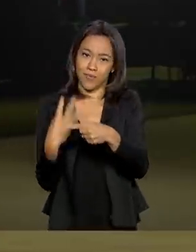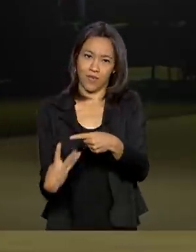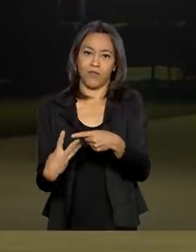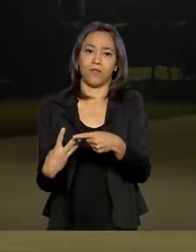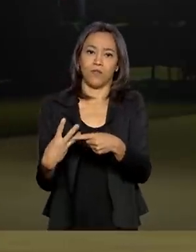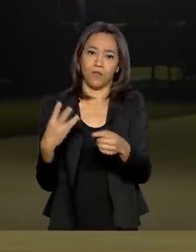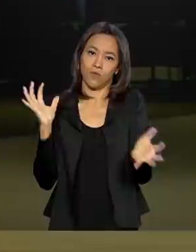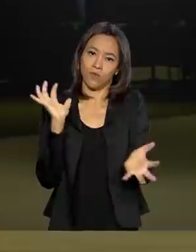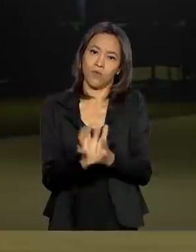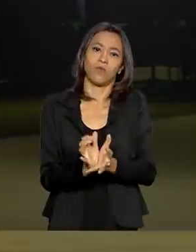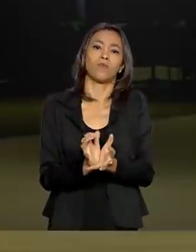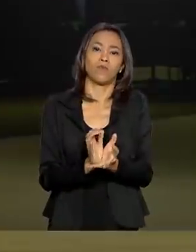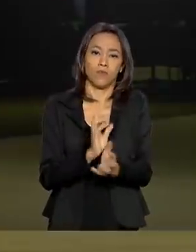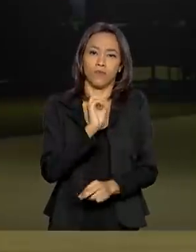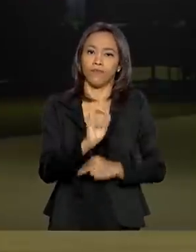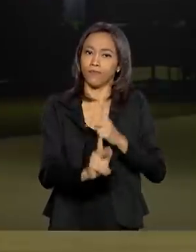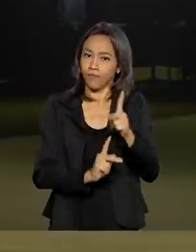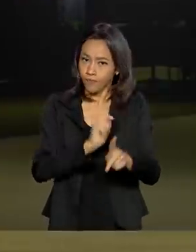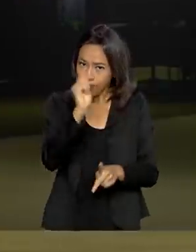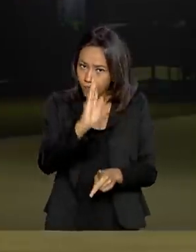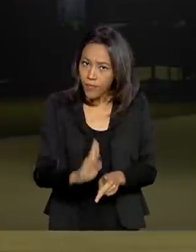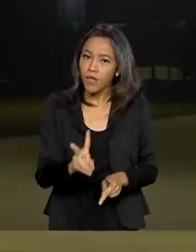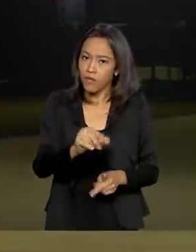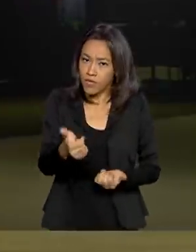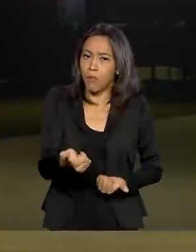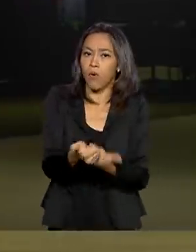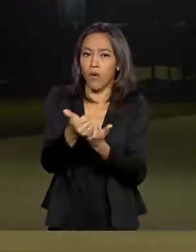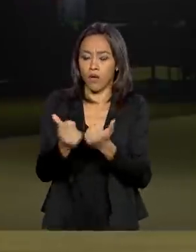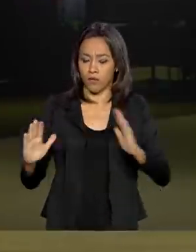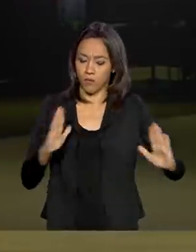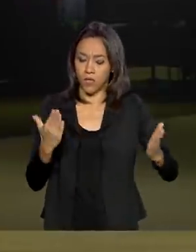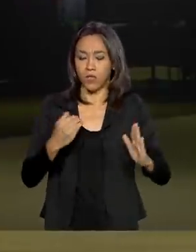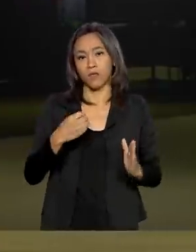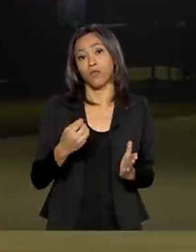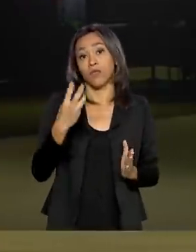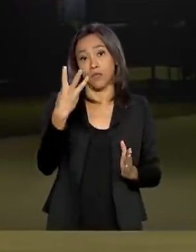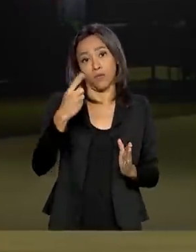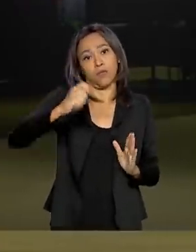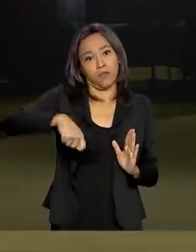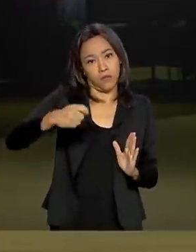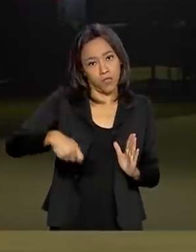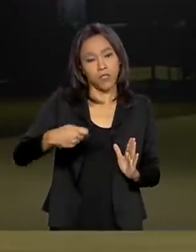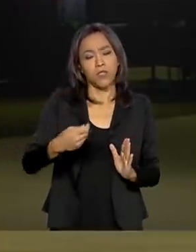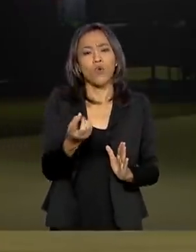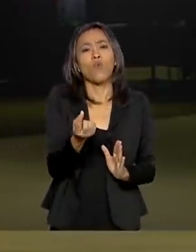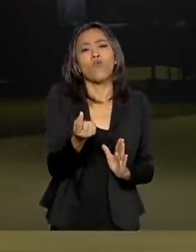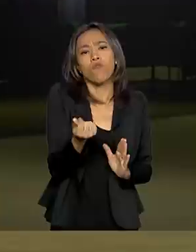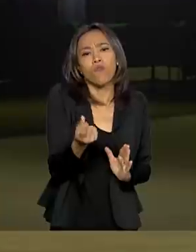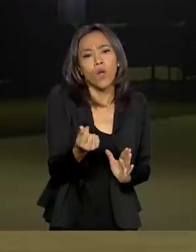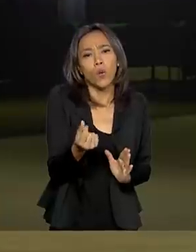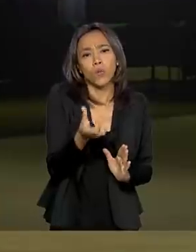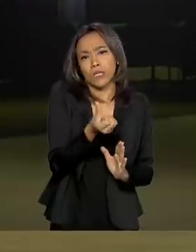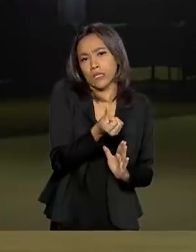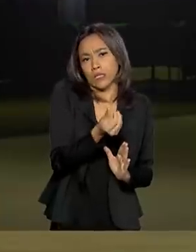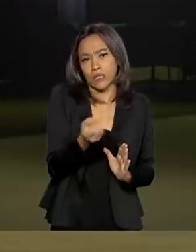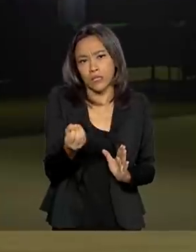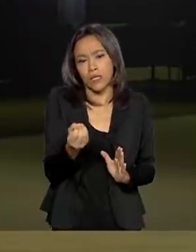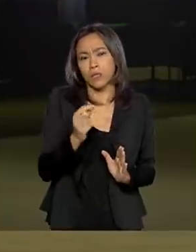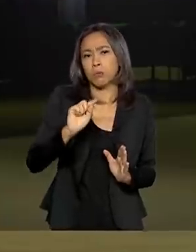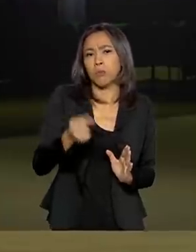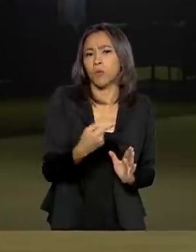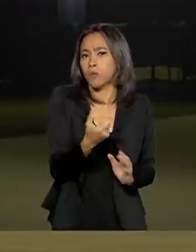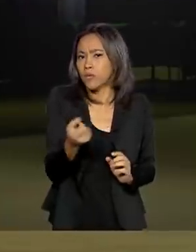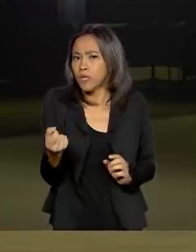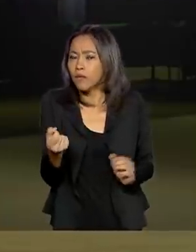que vão ser assistidos pelos próximos 90 dias com valores que vão variar de R 600, R 1